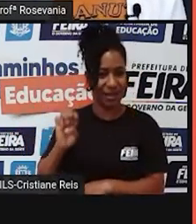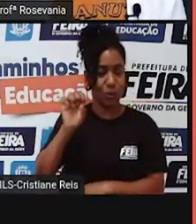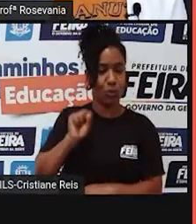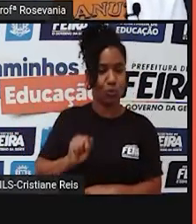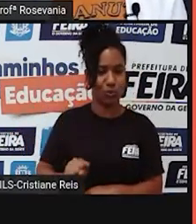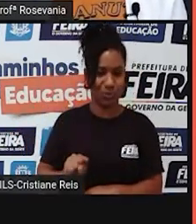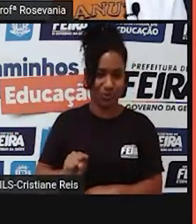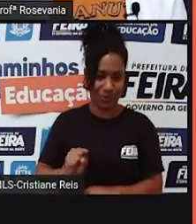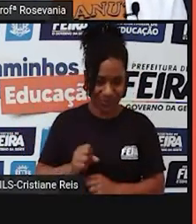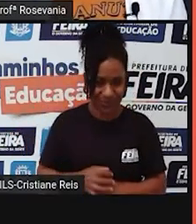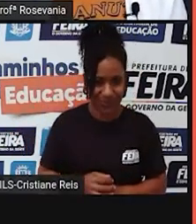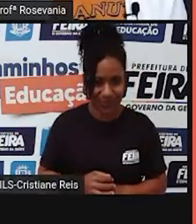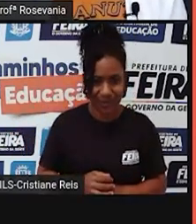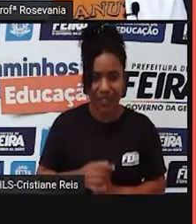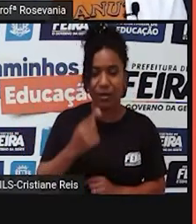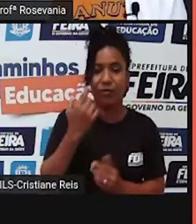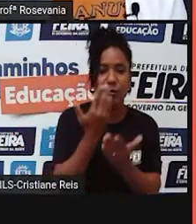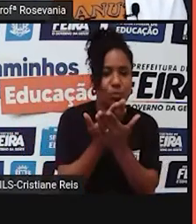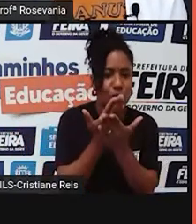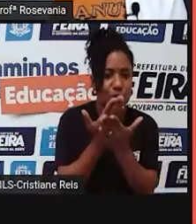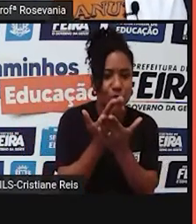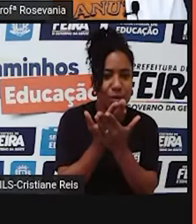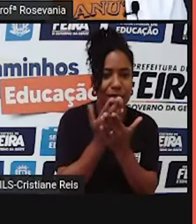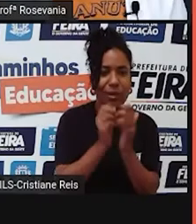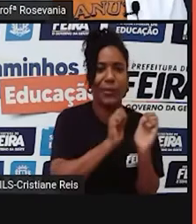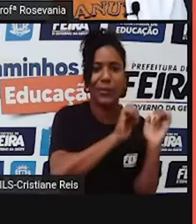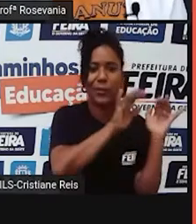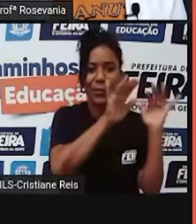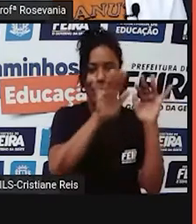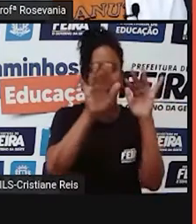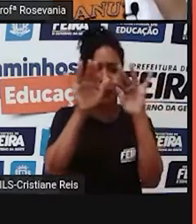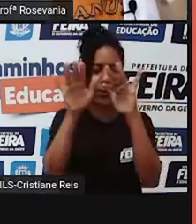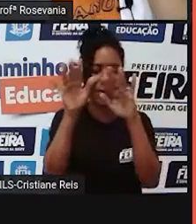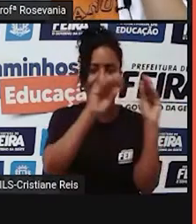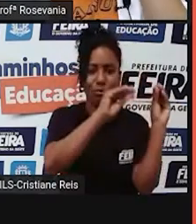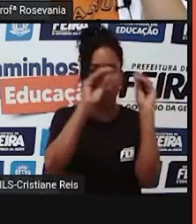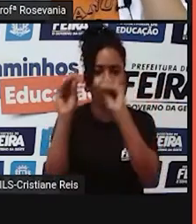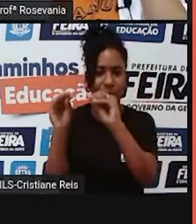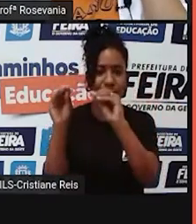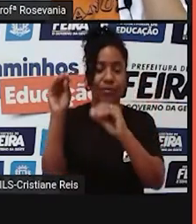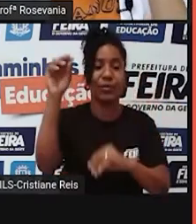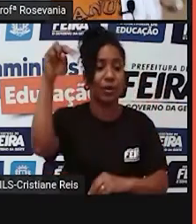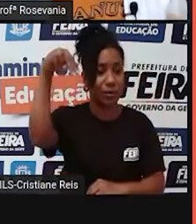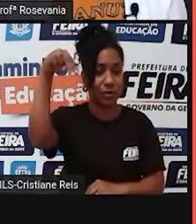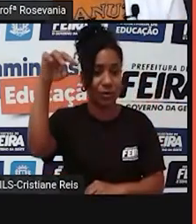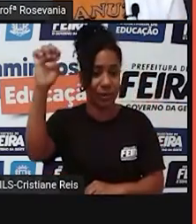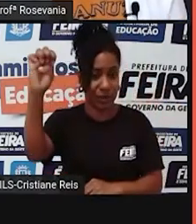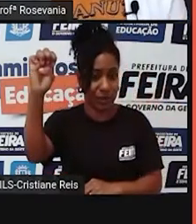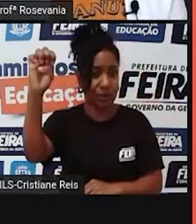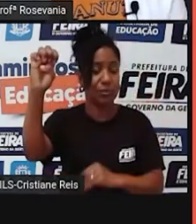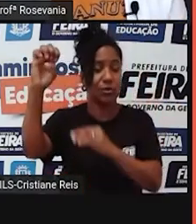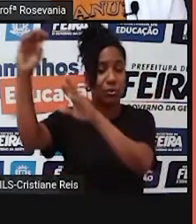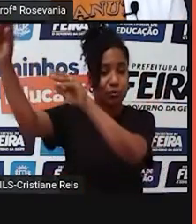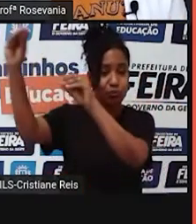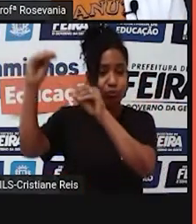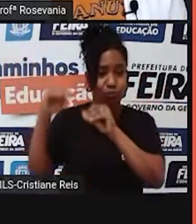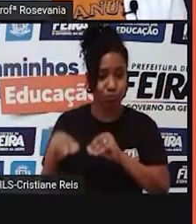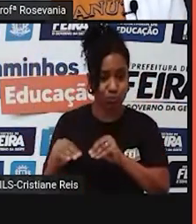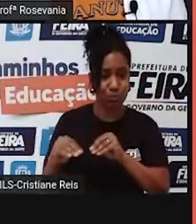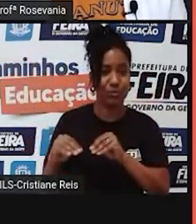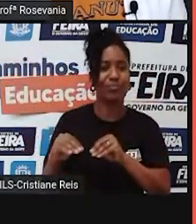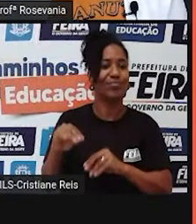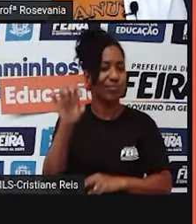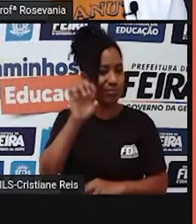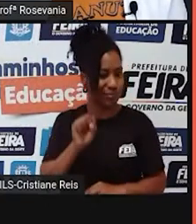a migração, você vai ver que o Nordeste ofereceu muita gente para essa região aqui. É claro que hoje a gente está